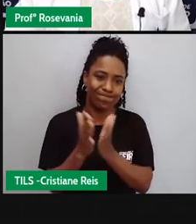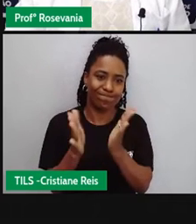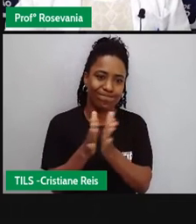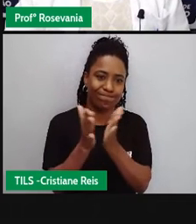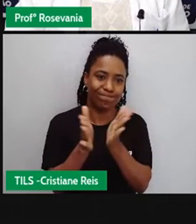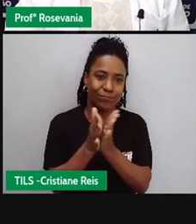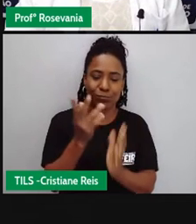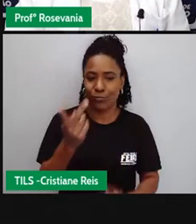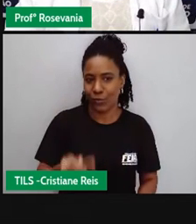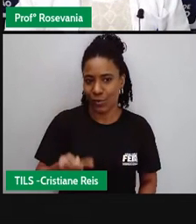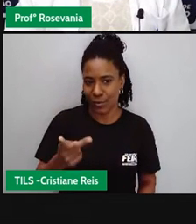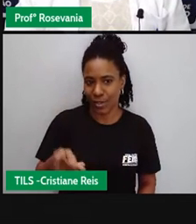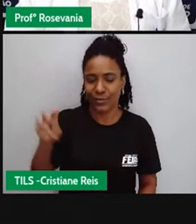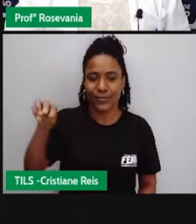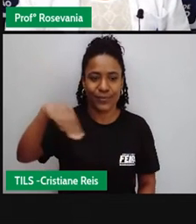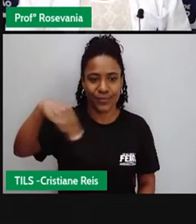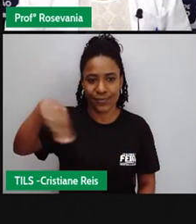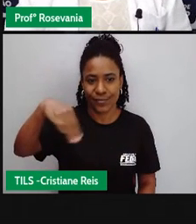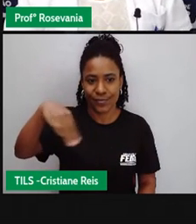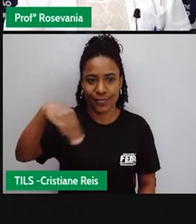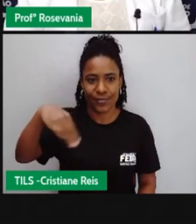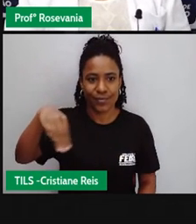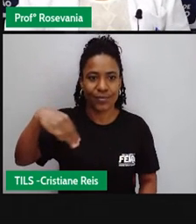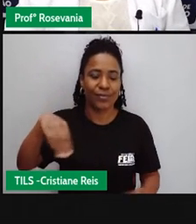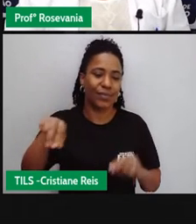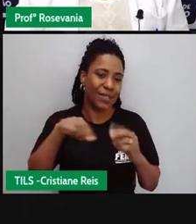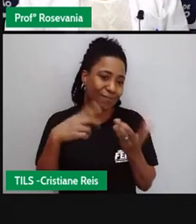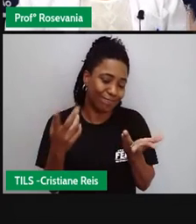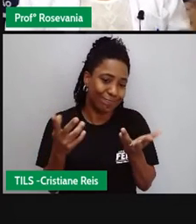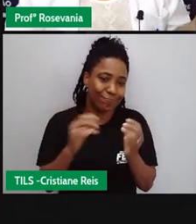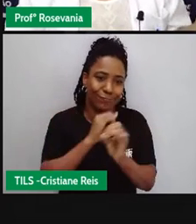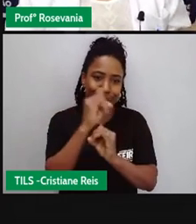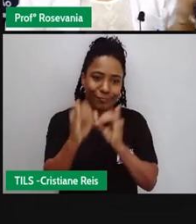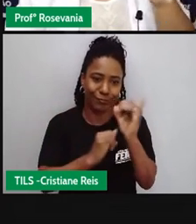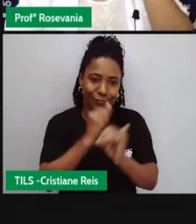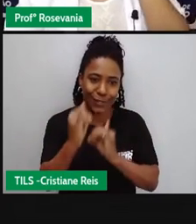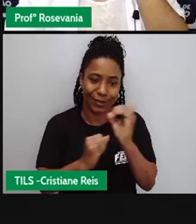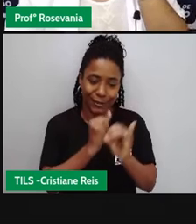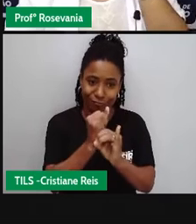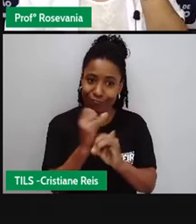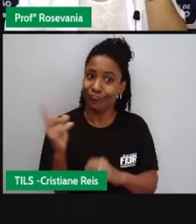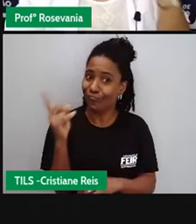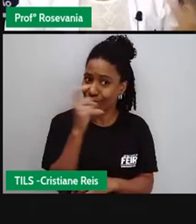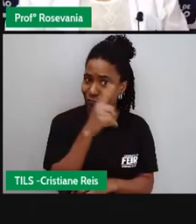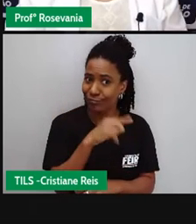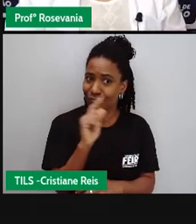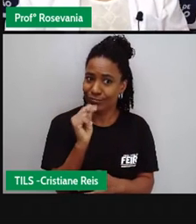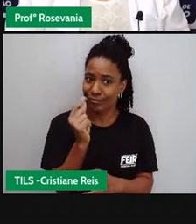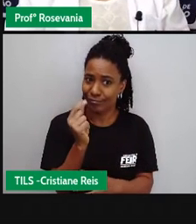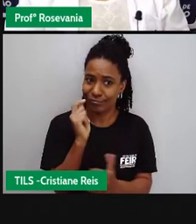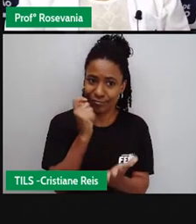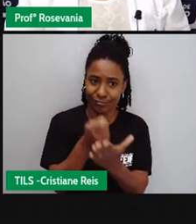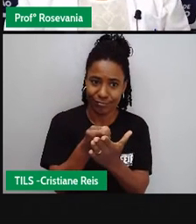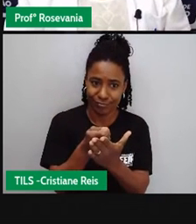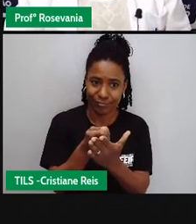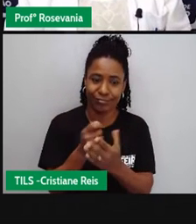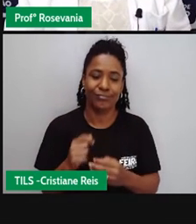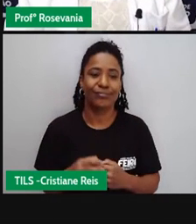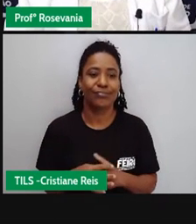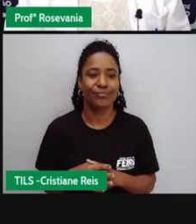da região e aí assuntos como internet vai ficando, né, para depois, artigos como internet ficando para depois.